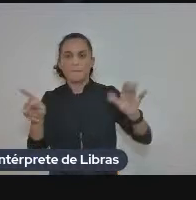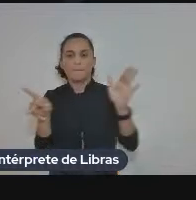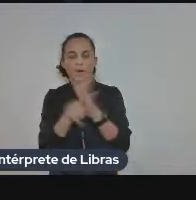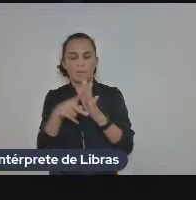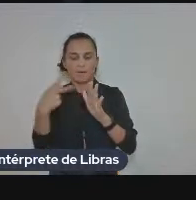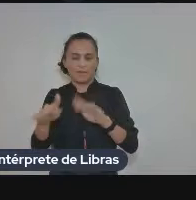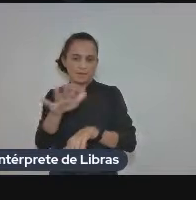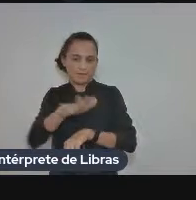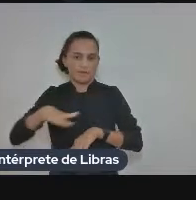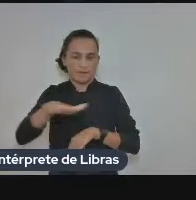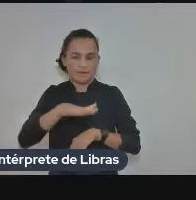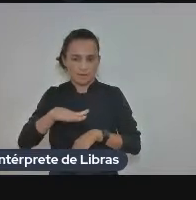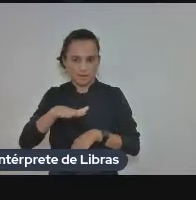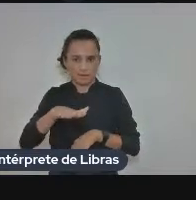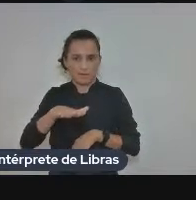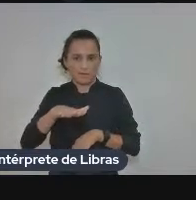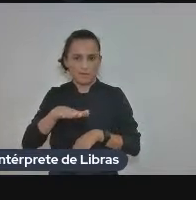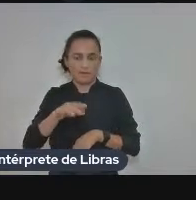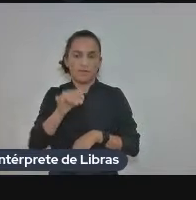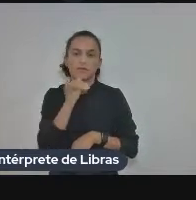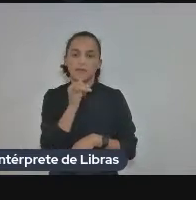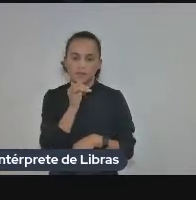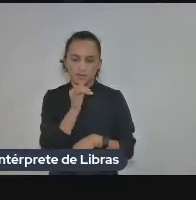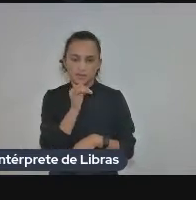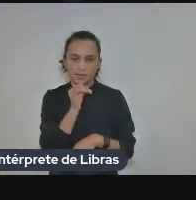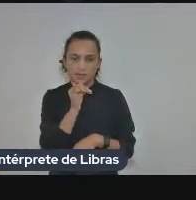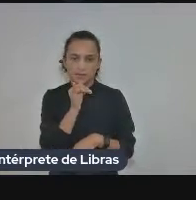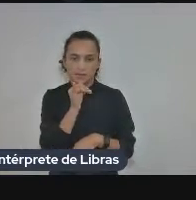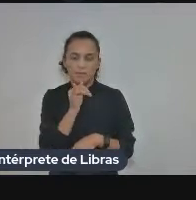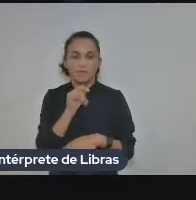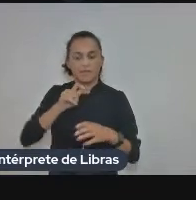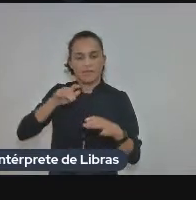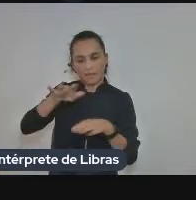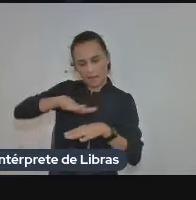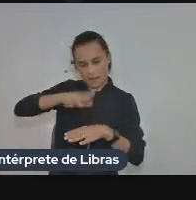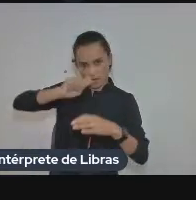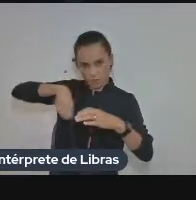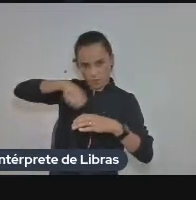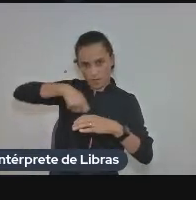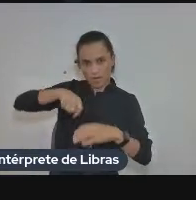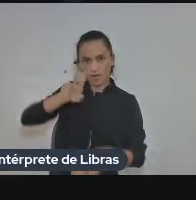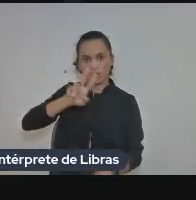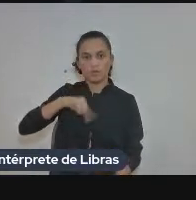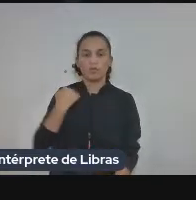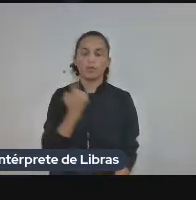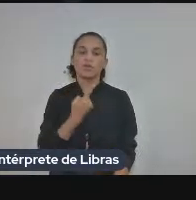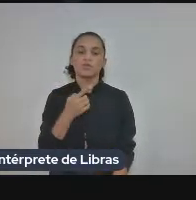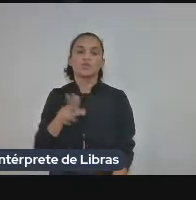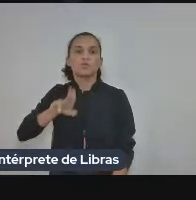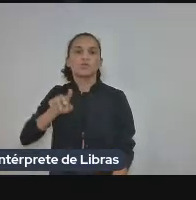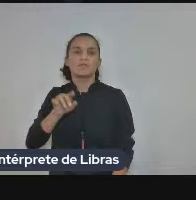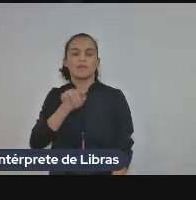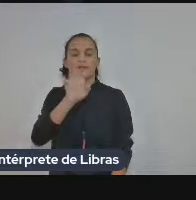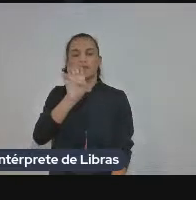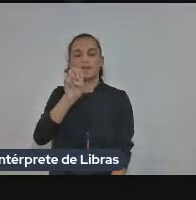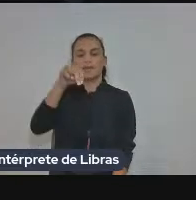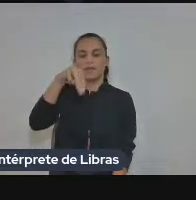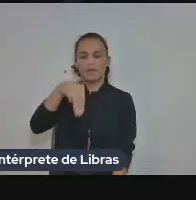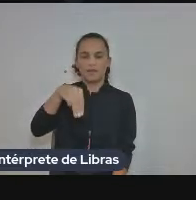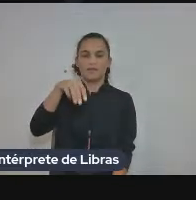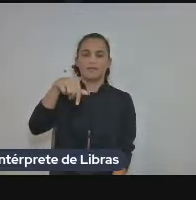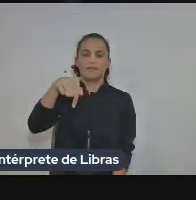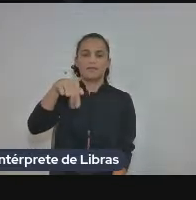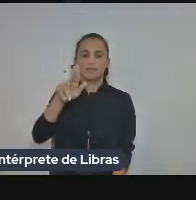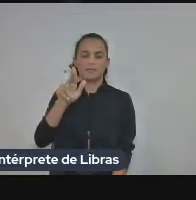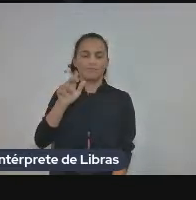ou não por exemplo em culinária nós utilizamos enquanto isso um a um e